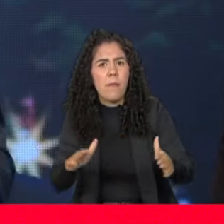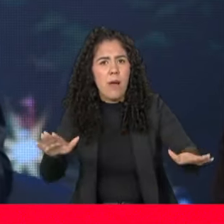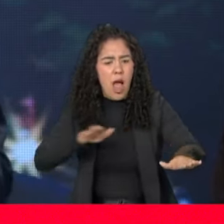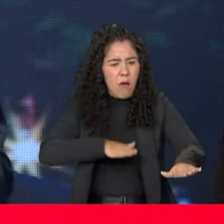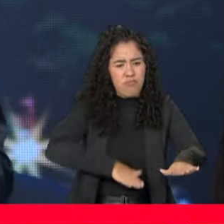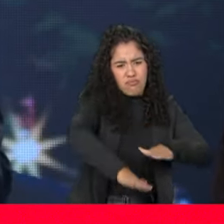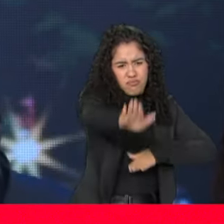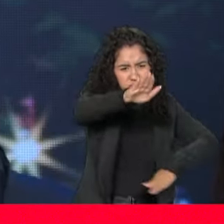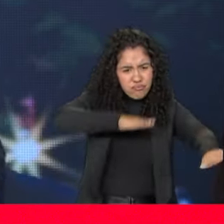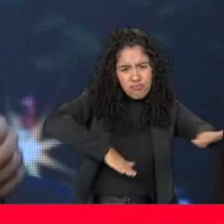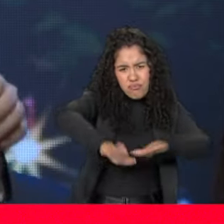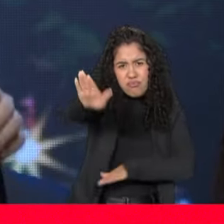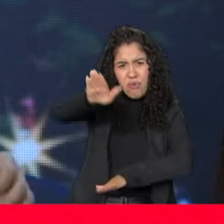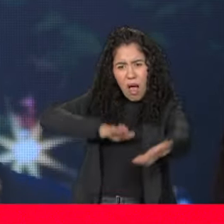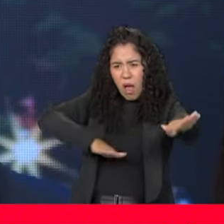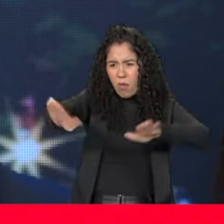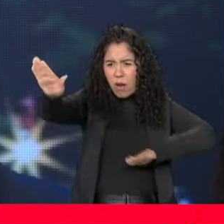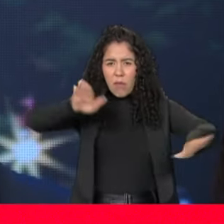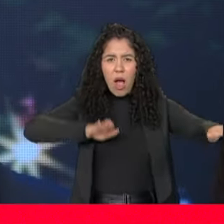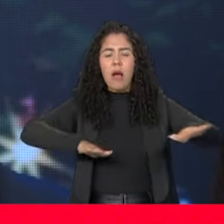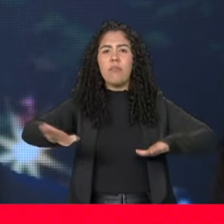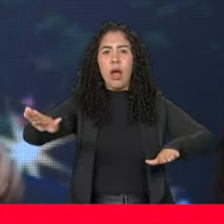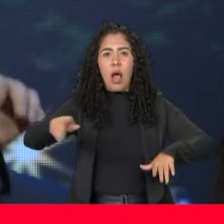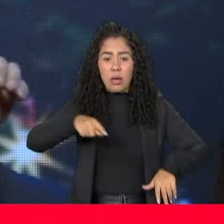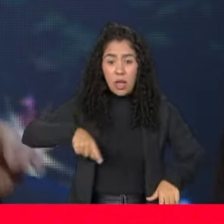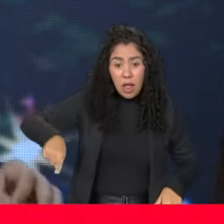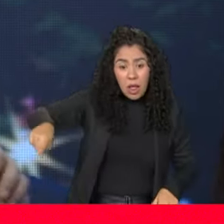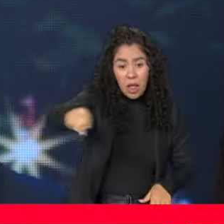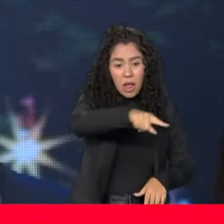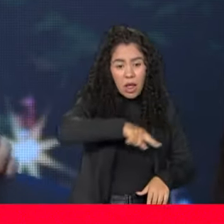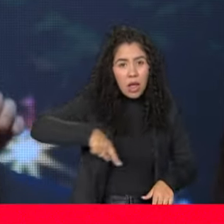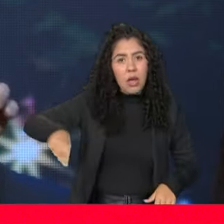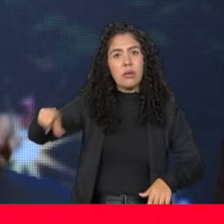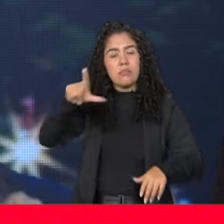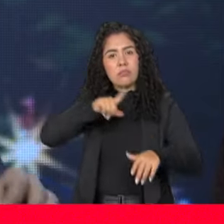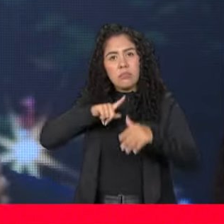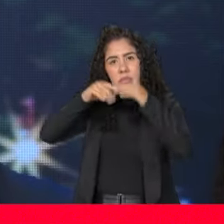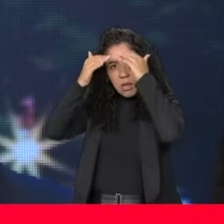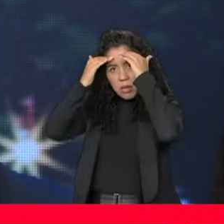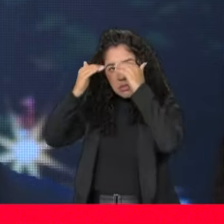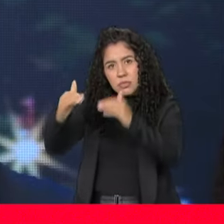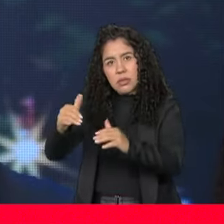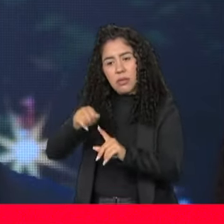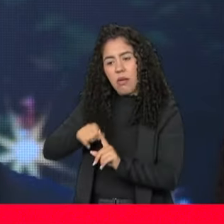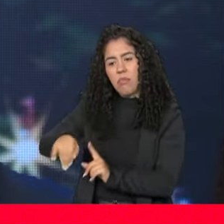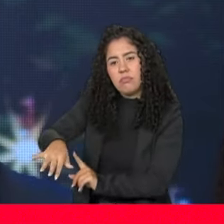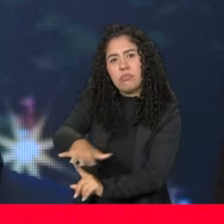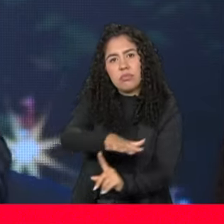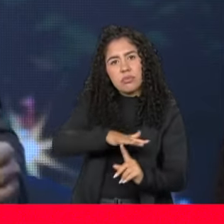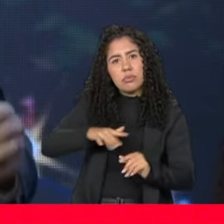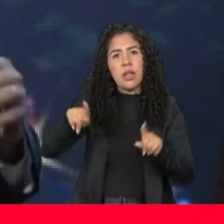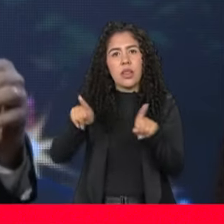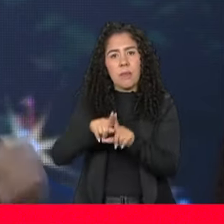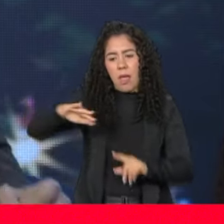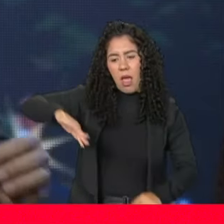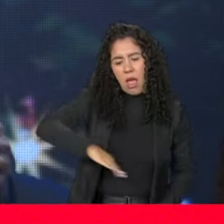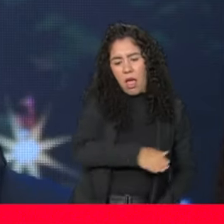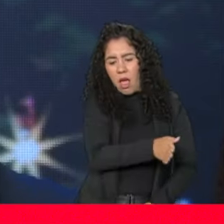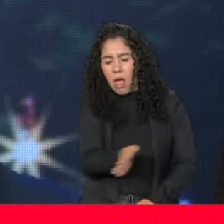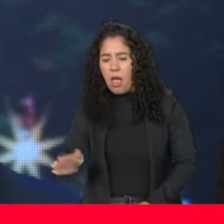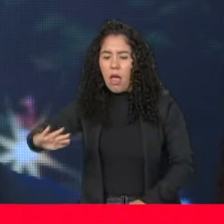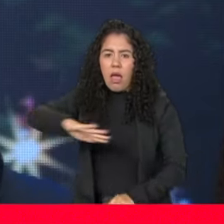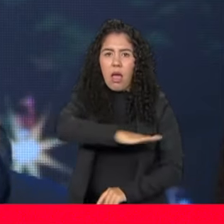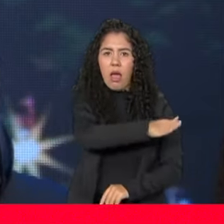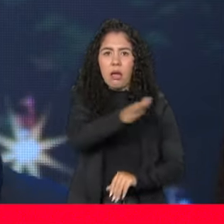as pistas da rodovia, ela respeita o meio ambiente, ela respeita a vegetação, respeita a serra. Ela vai diminuir a